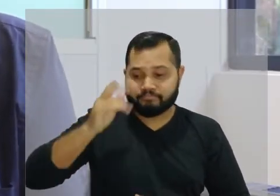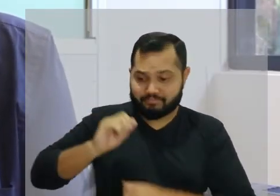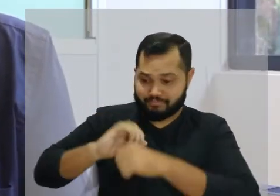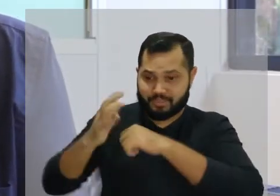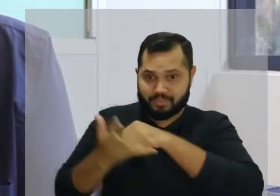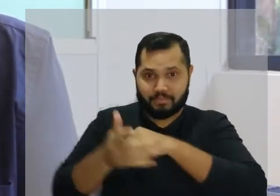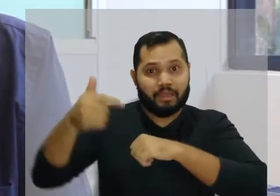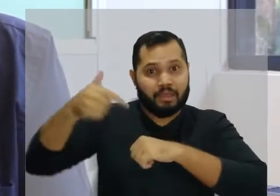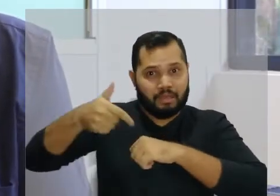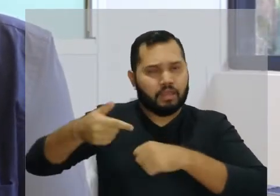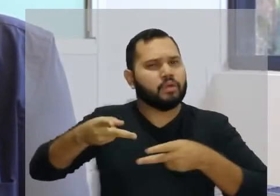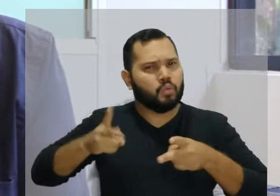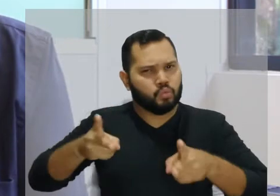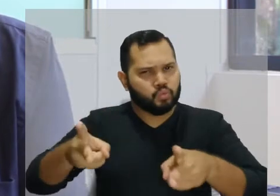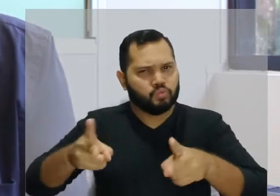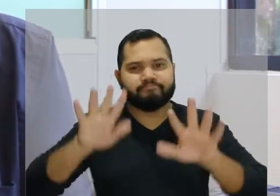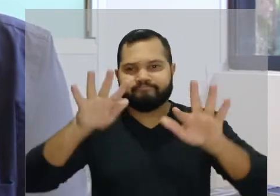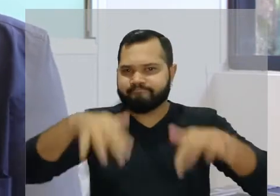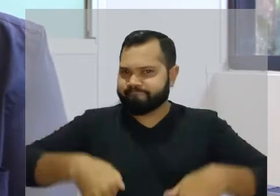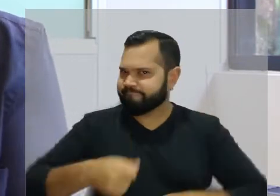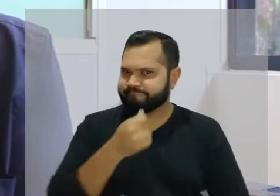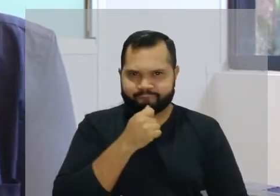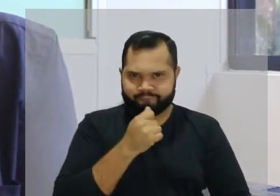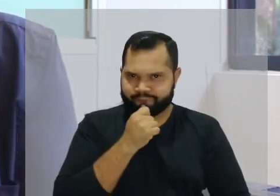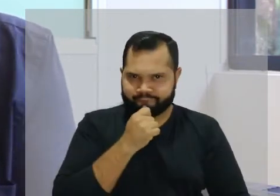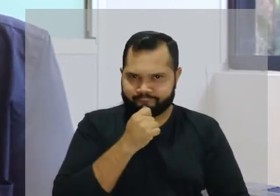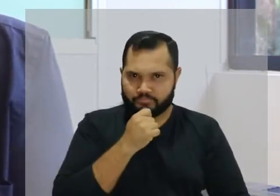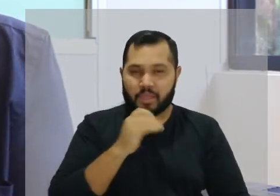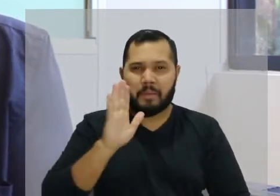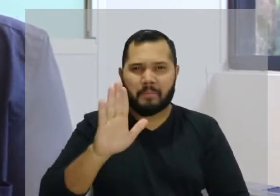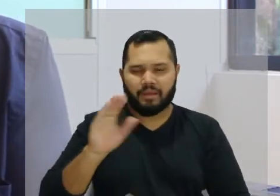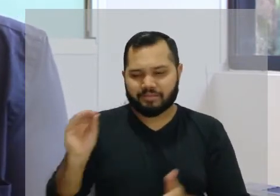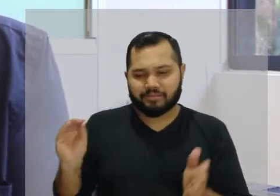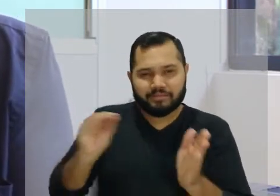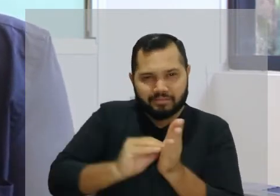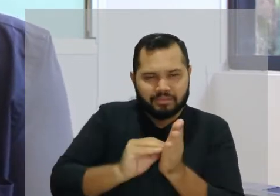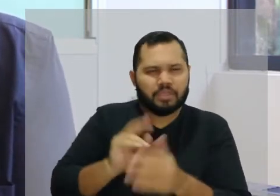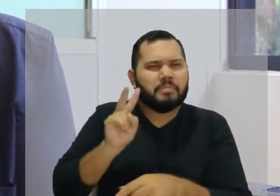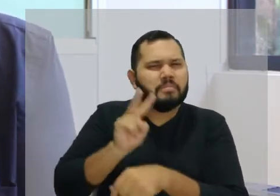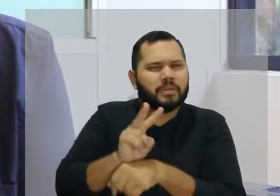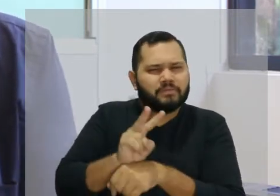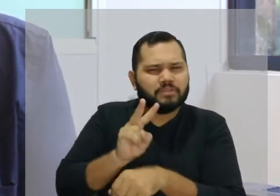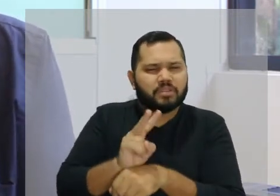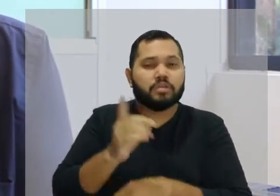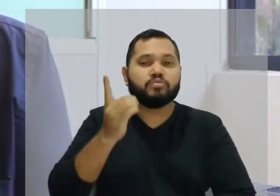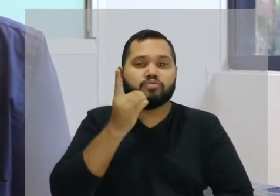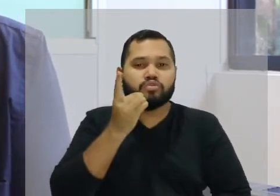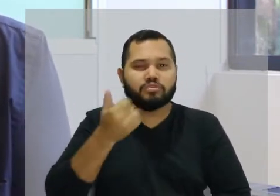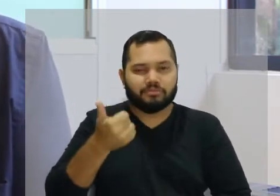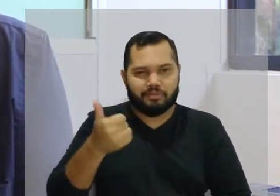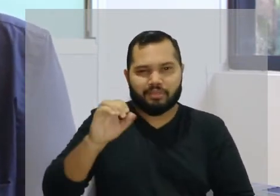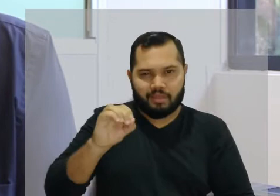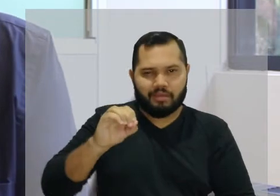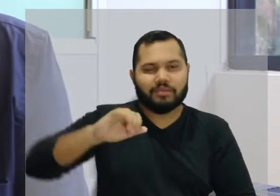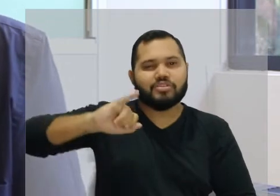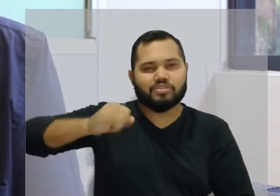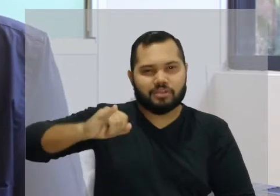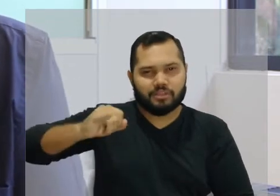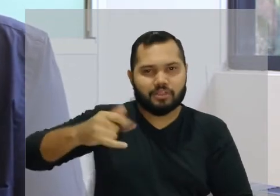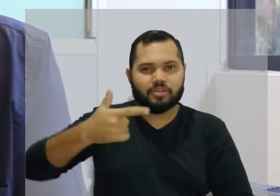de pandemia, ela não acabou, e não é porque o retorno está previsto para iniciar as atividades